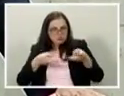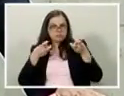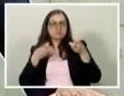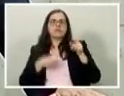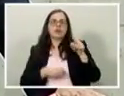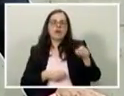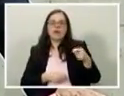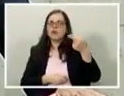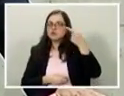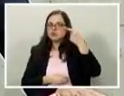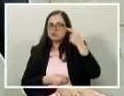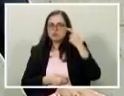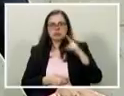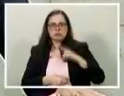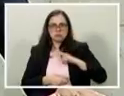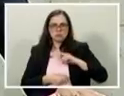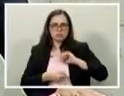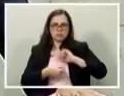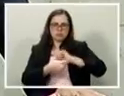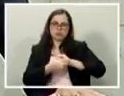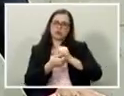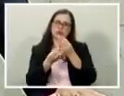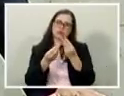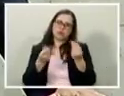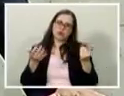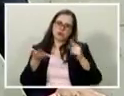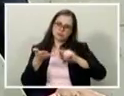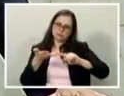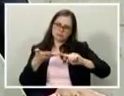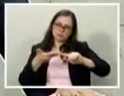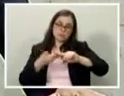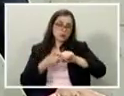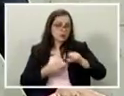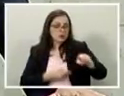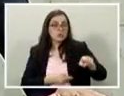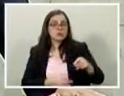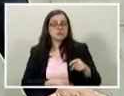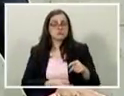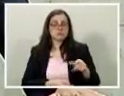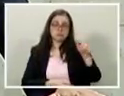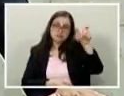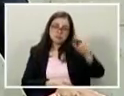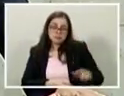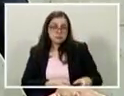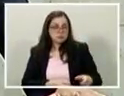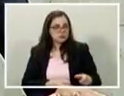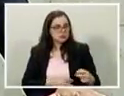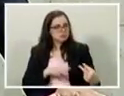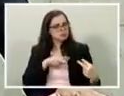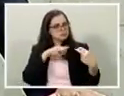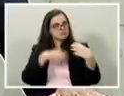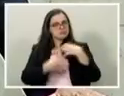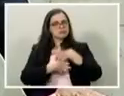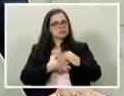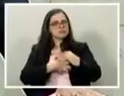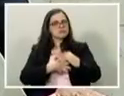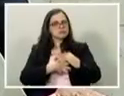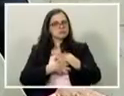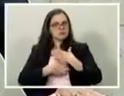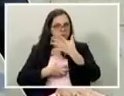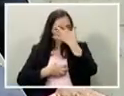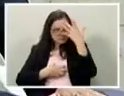de ser um homem mais sintonizado com uma aspiração popular neste momento,